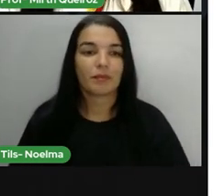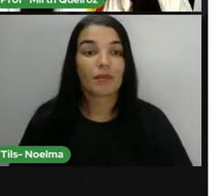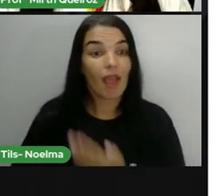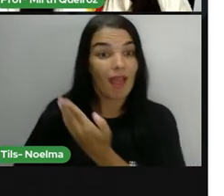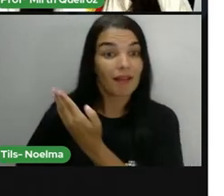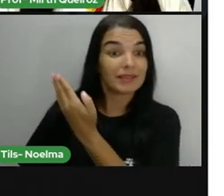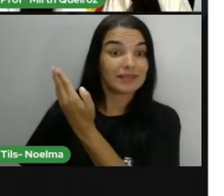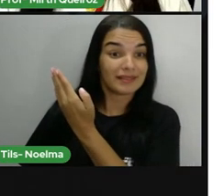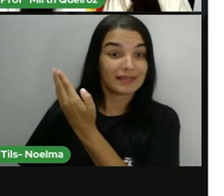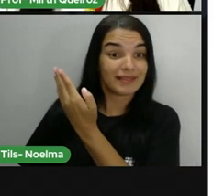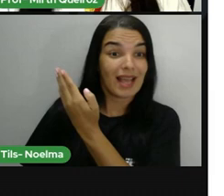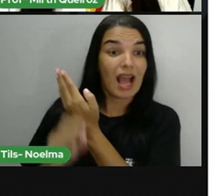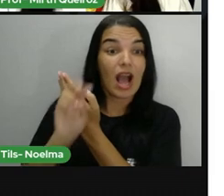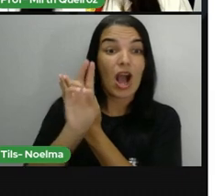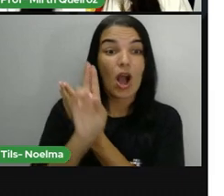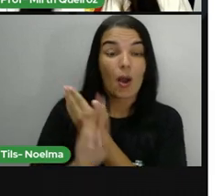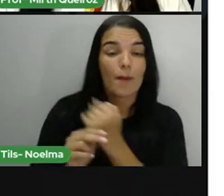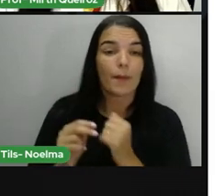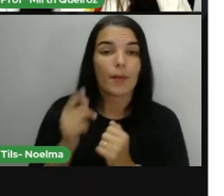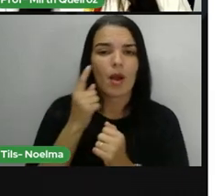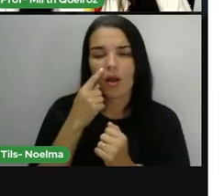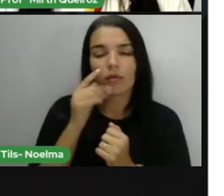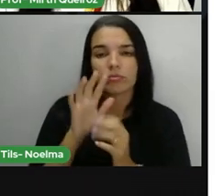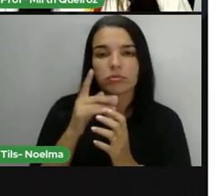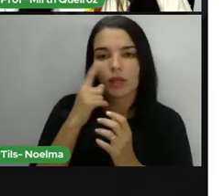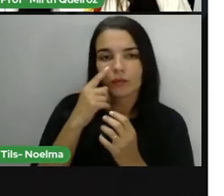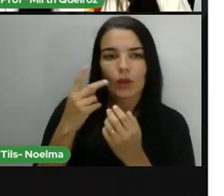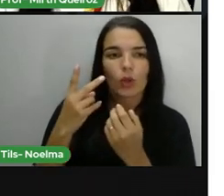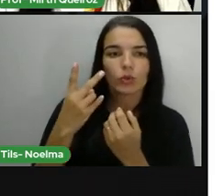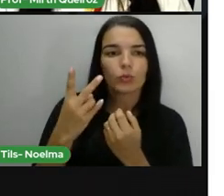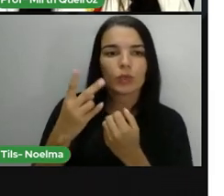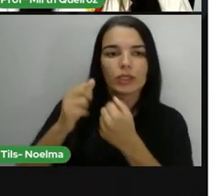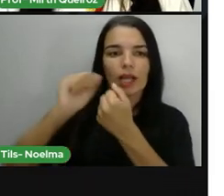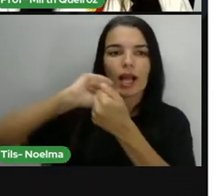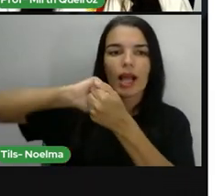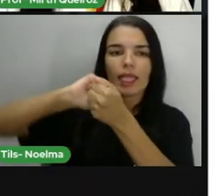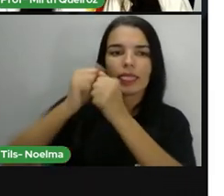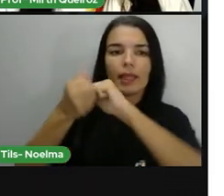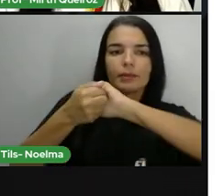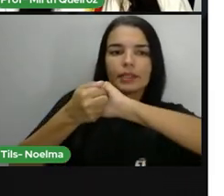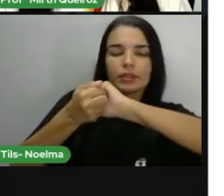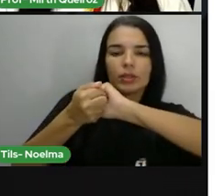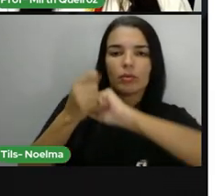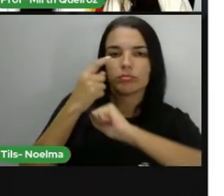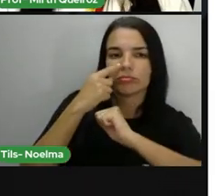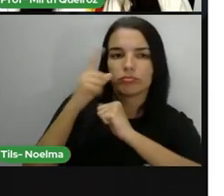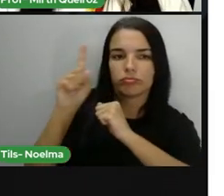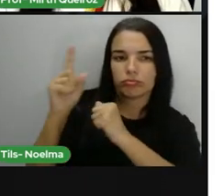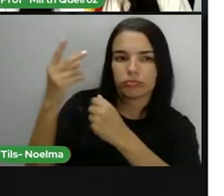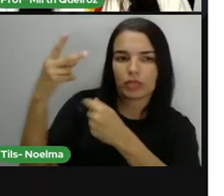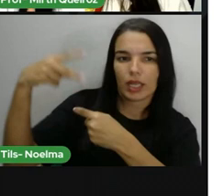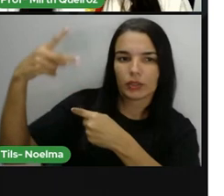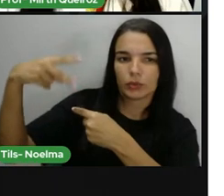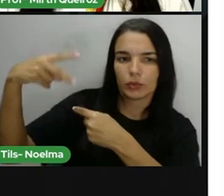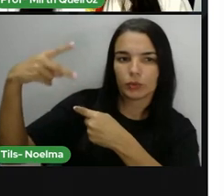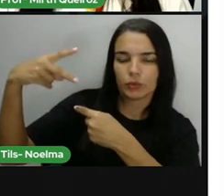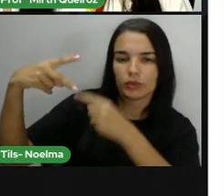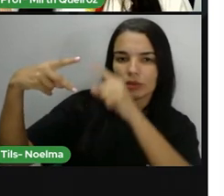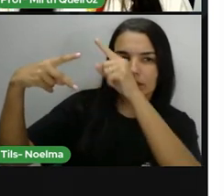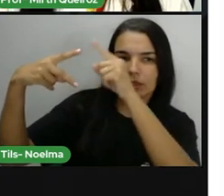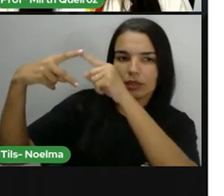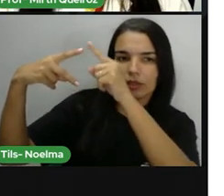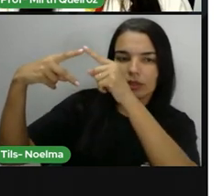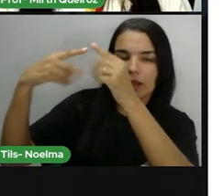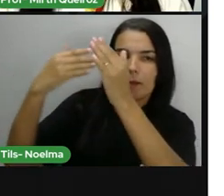Então, nós falamos ali sobre duas adaptações, na verdade, desse tipo de vegetação da caatinga. A primeira dela